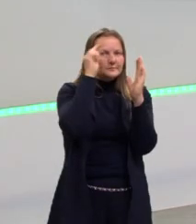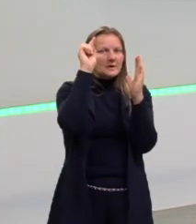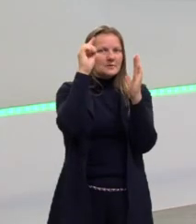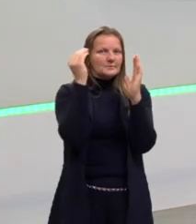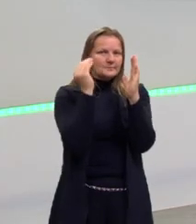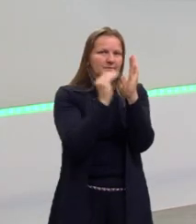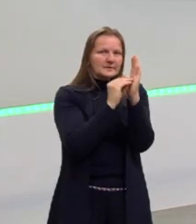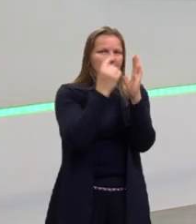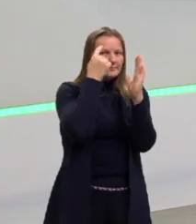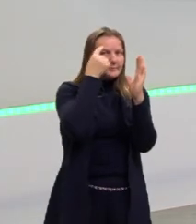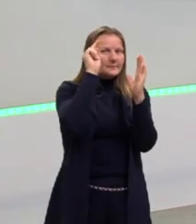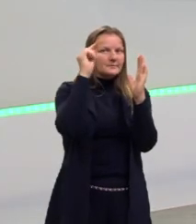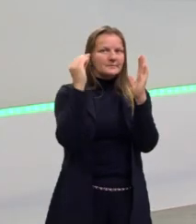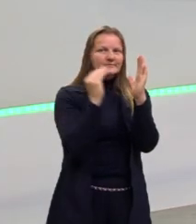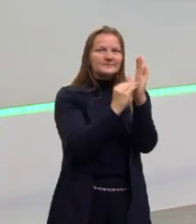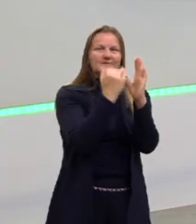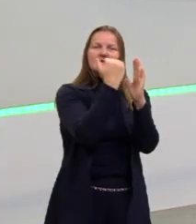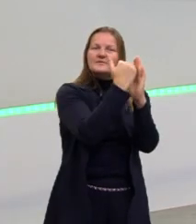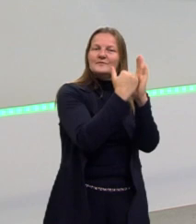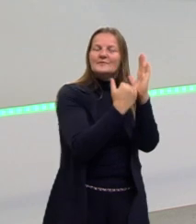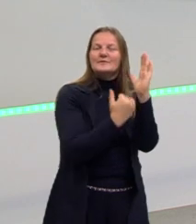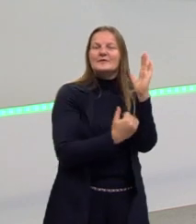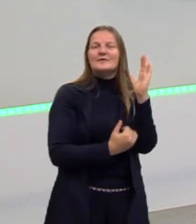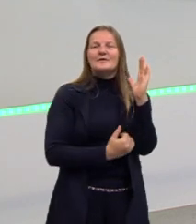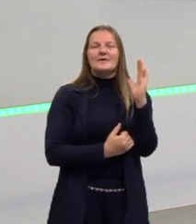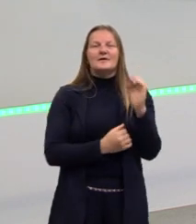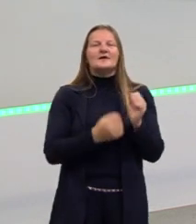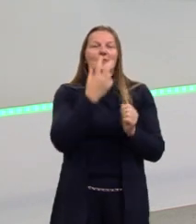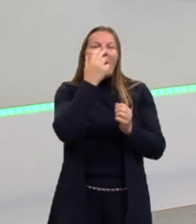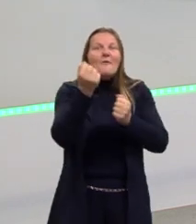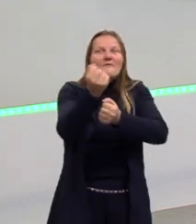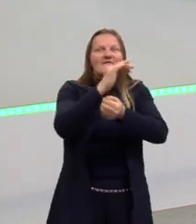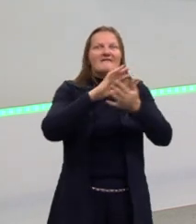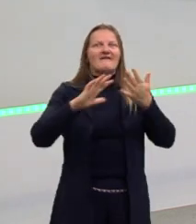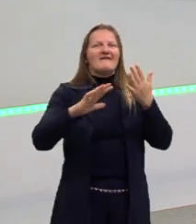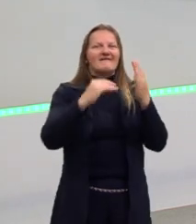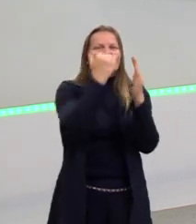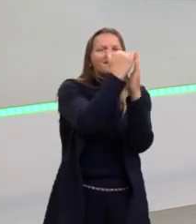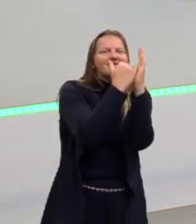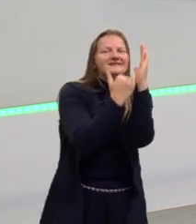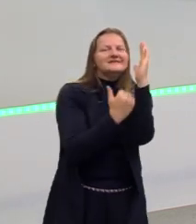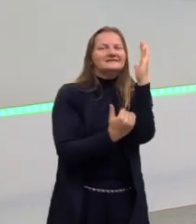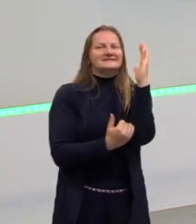ir seguindo a fluência do meu texto. Meu texto tem que fluir. Ok?